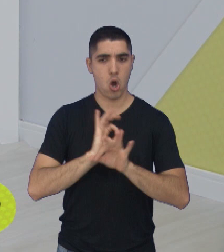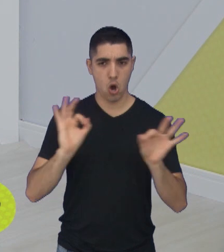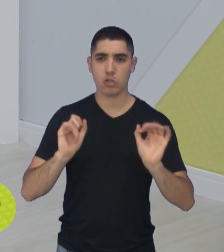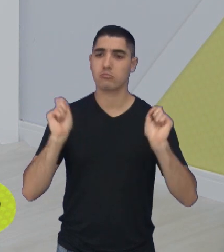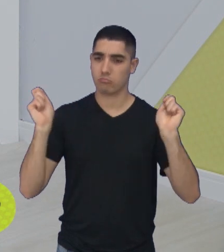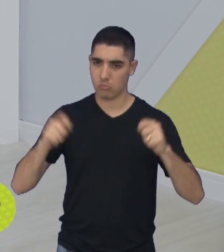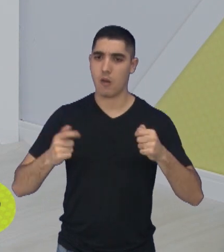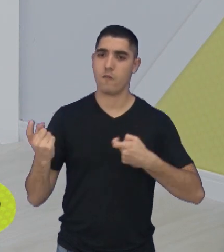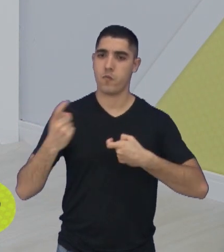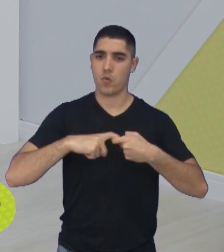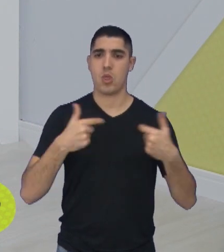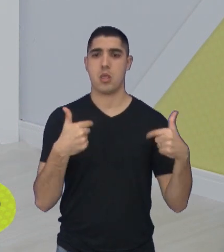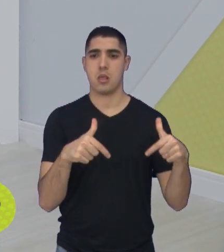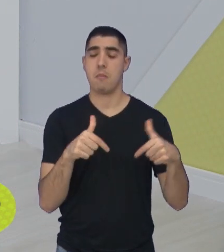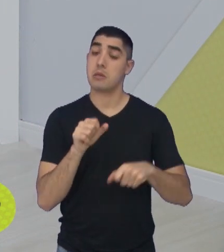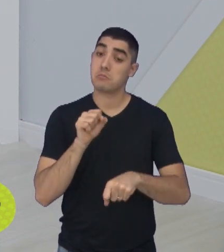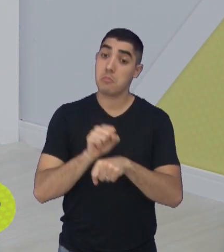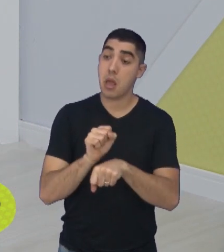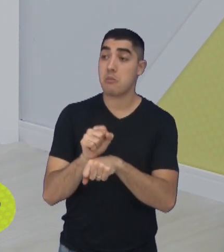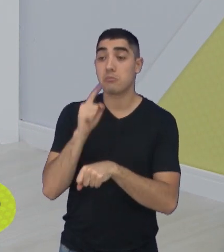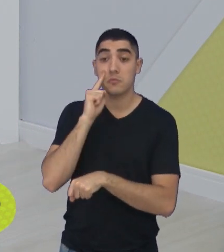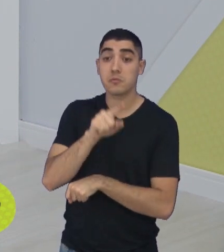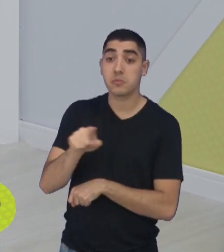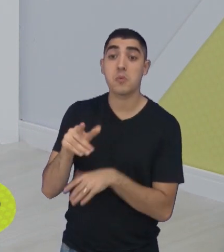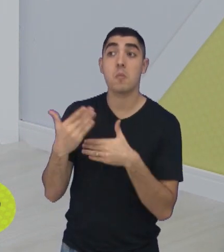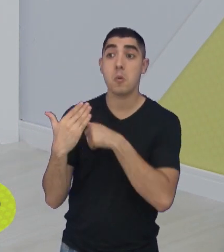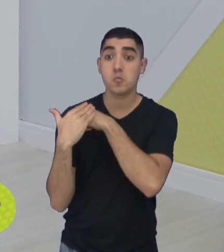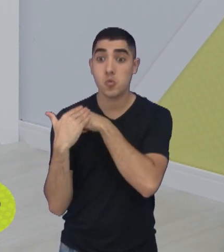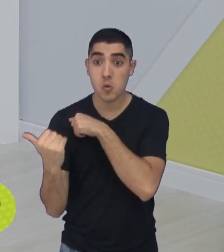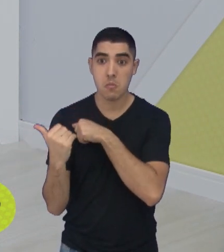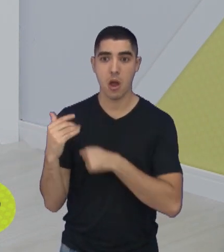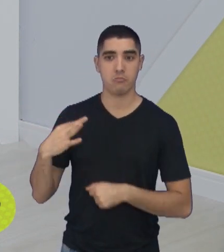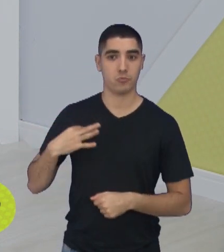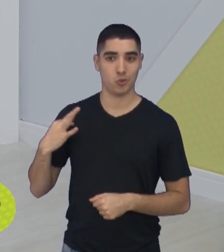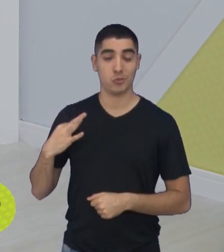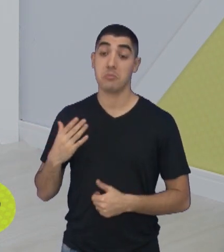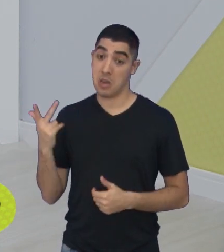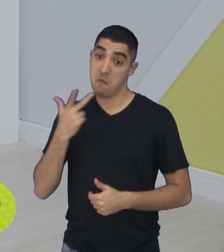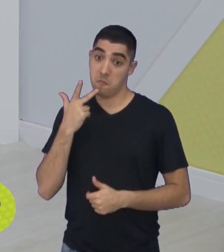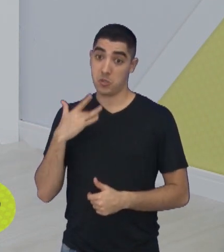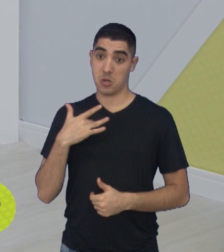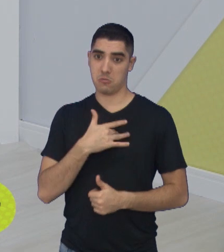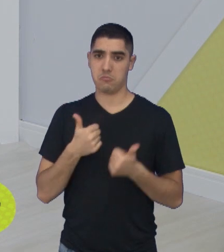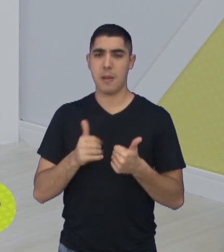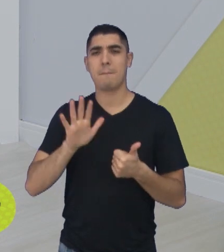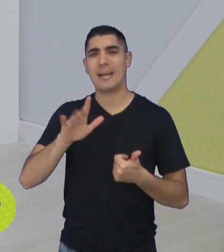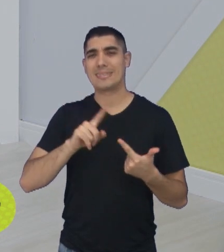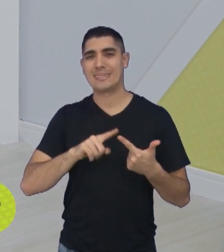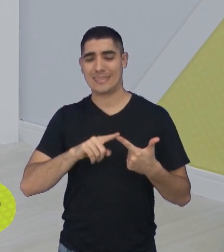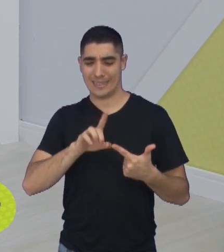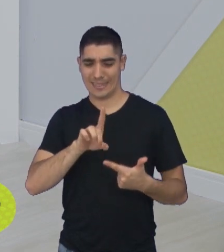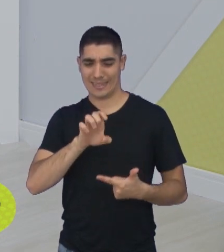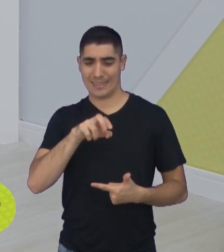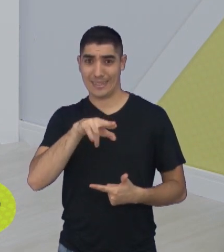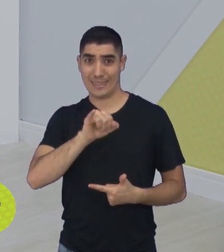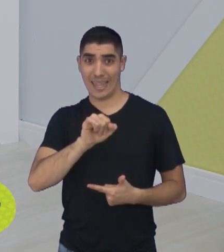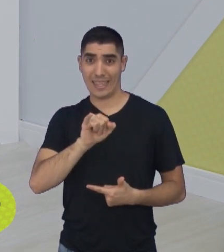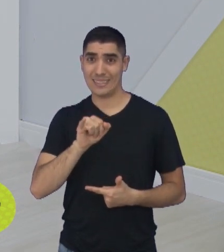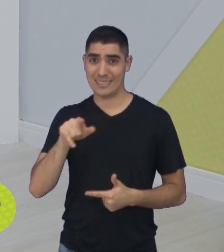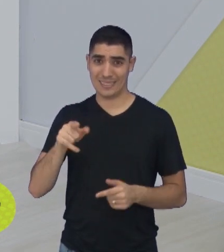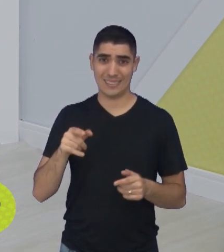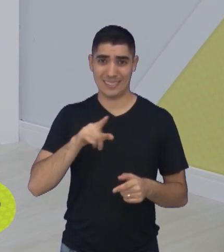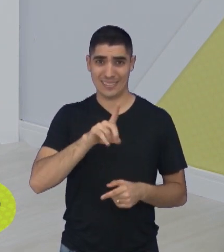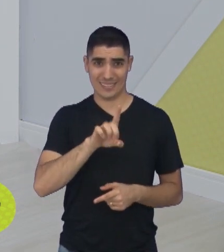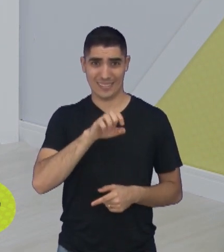trabalhar, estava esperando convites, então, em princípio, ele está ok de saúde, mas colocar o Denis para jogar na lateral direita, vai ter outro infarto, porque não dá,